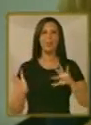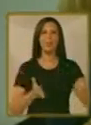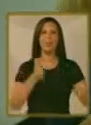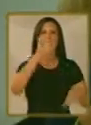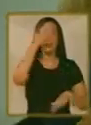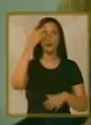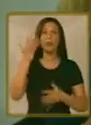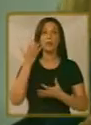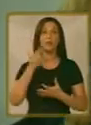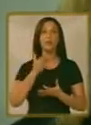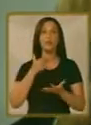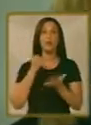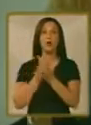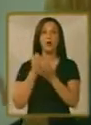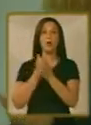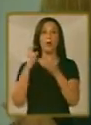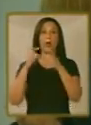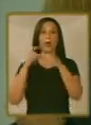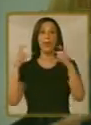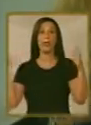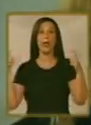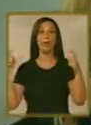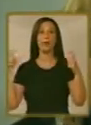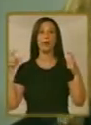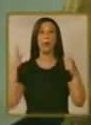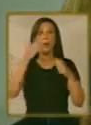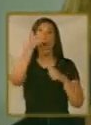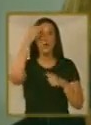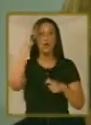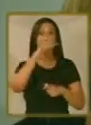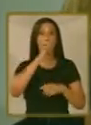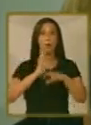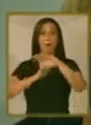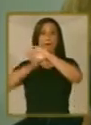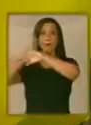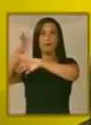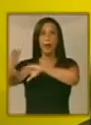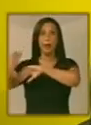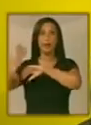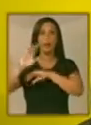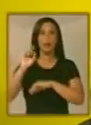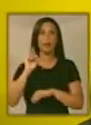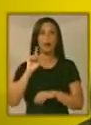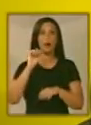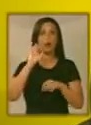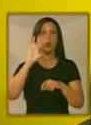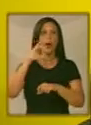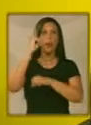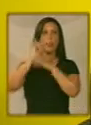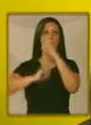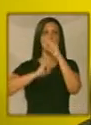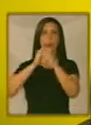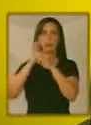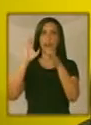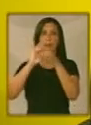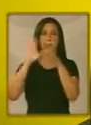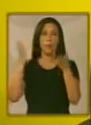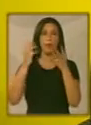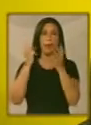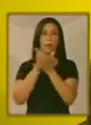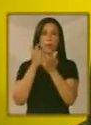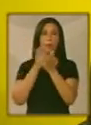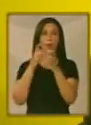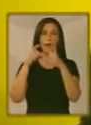querem comprar os ingressos, não as instituições, elas podem ir lá? Não. A gente vai fazer tudo pela internet. Ah, tá. É tudo pela